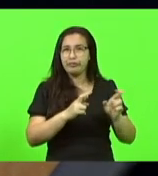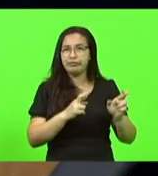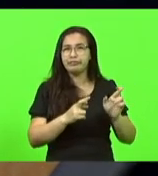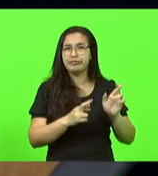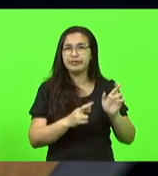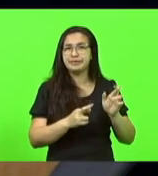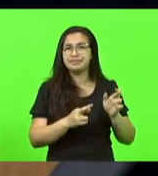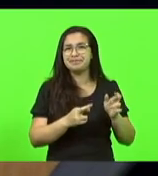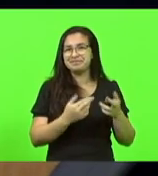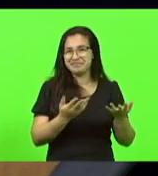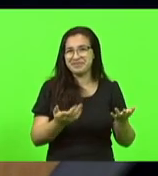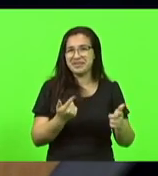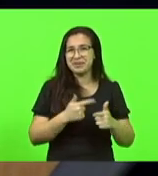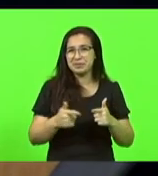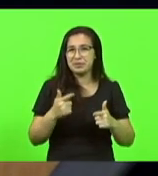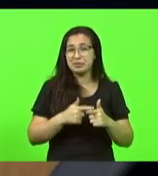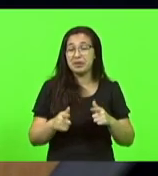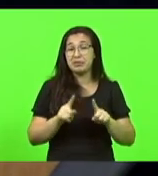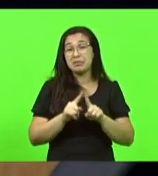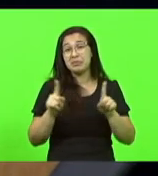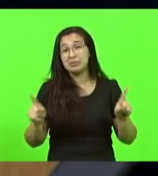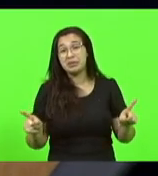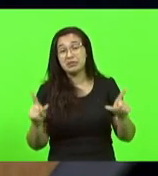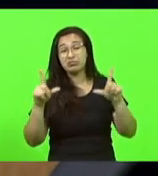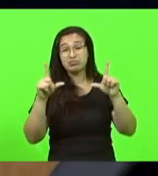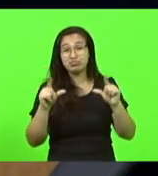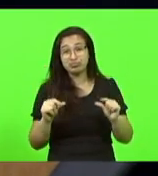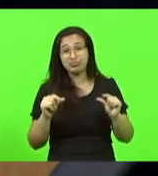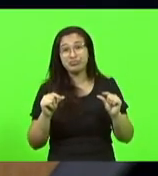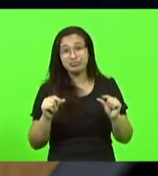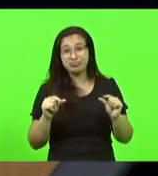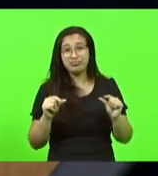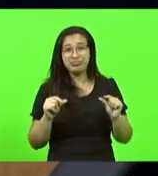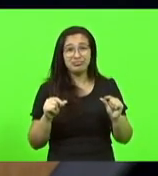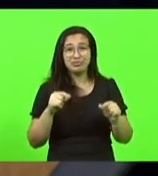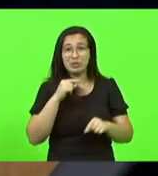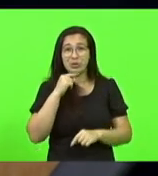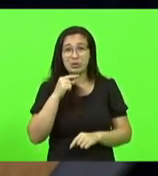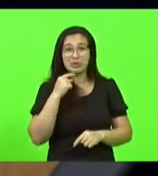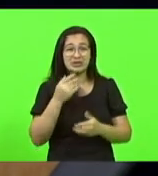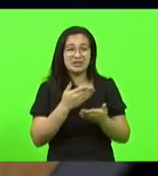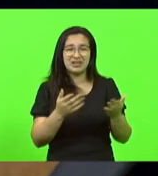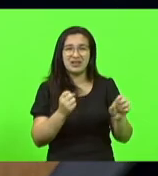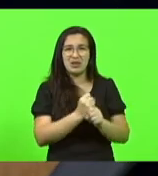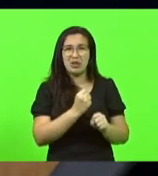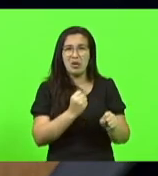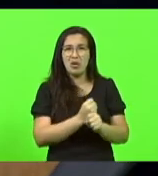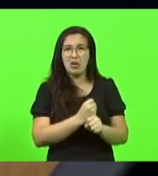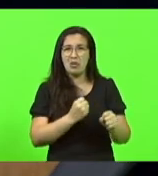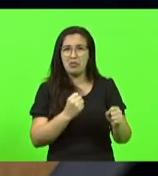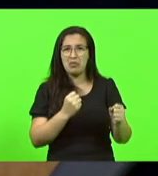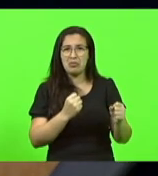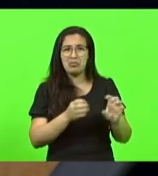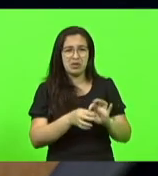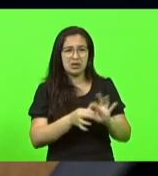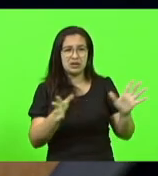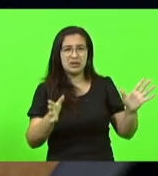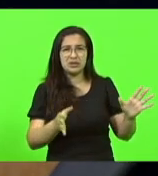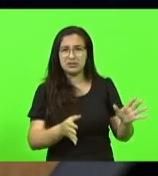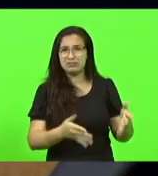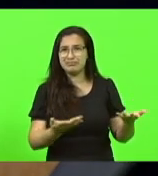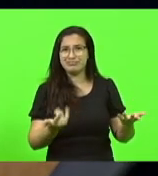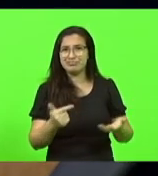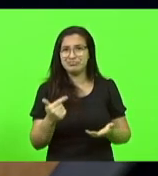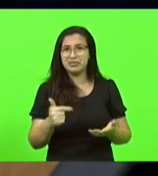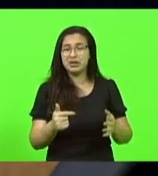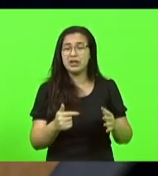mas ainda poucas efetivamente sendo executadas. Projetos